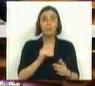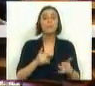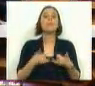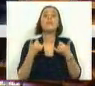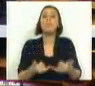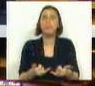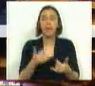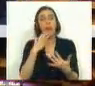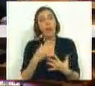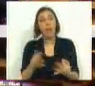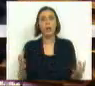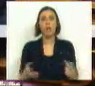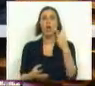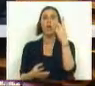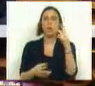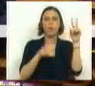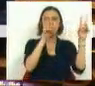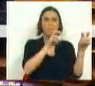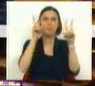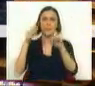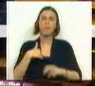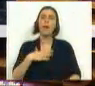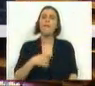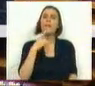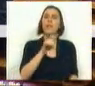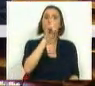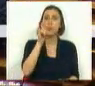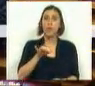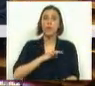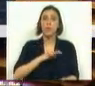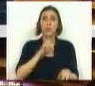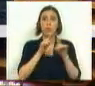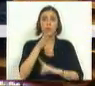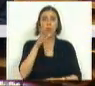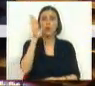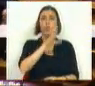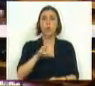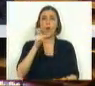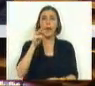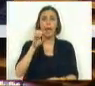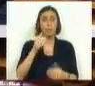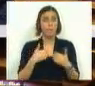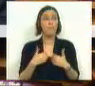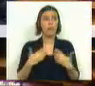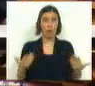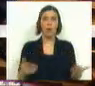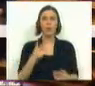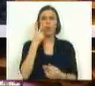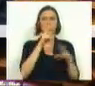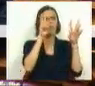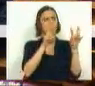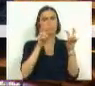depois, naturalmente, duas matérias que eu gostava de questionar o Sr. Deputado João Ramos que para nós são duas